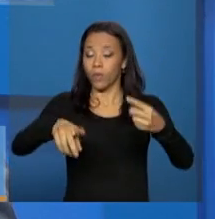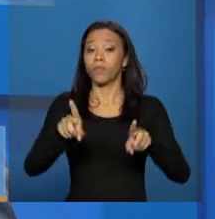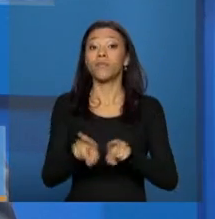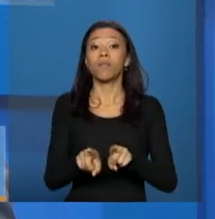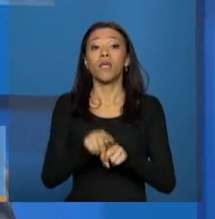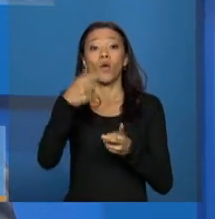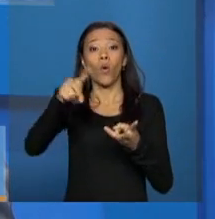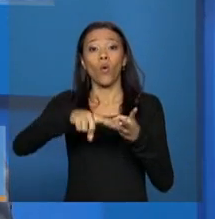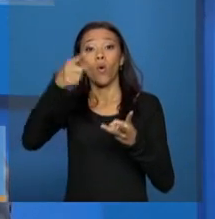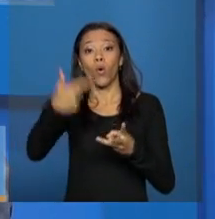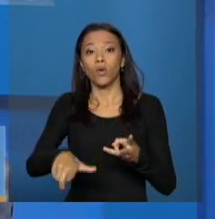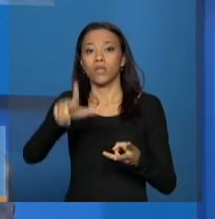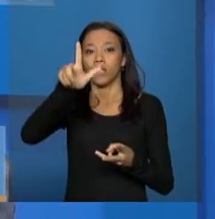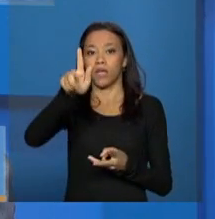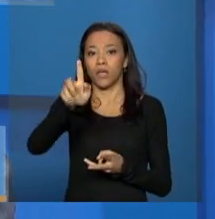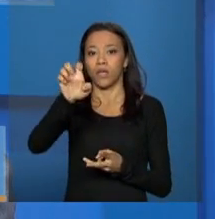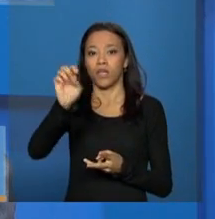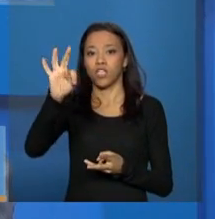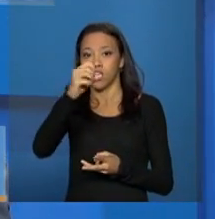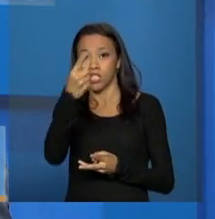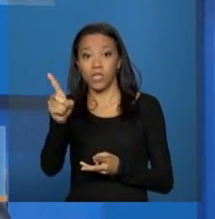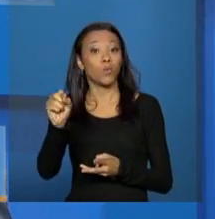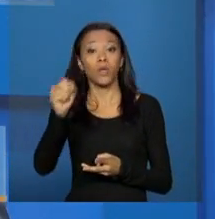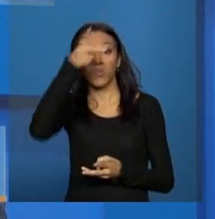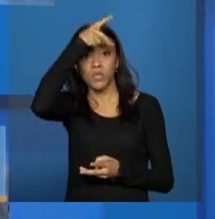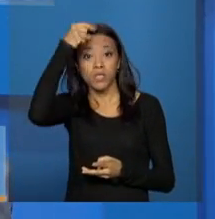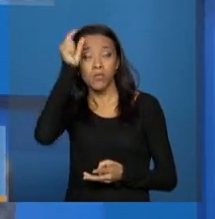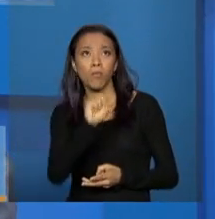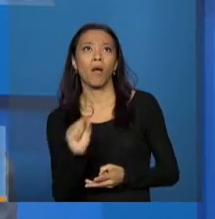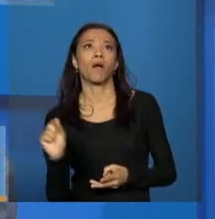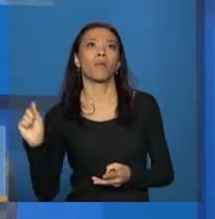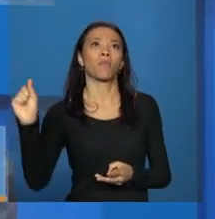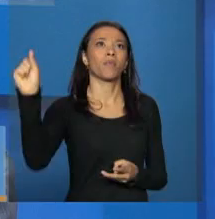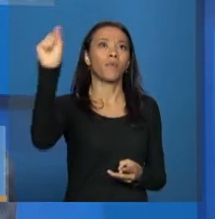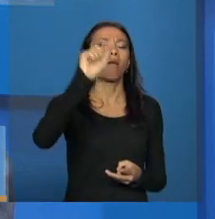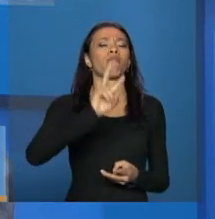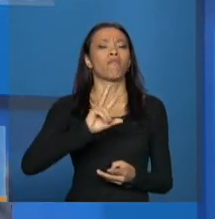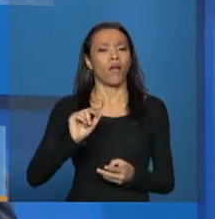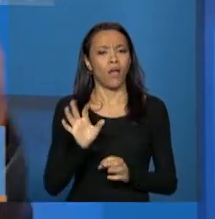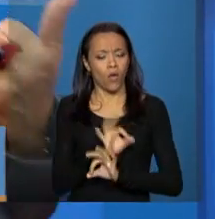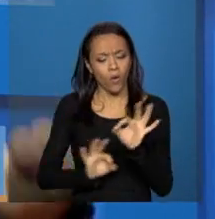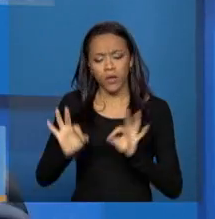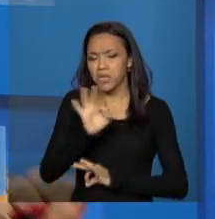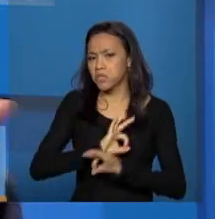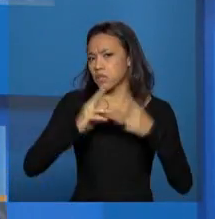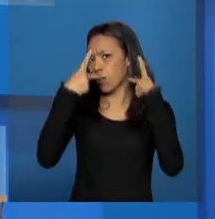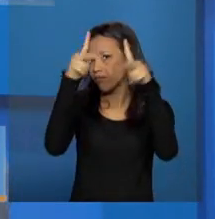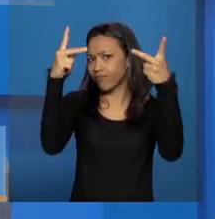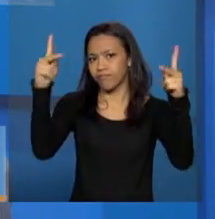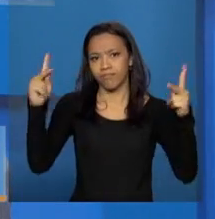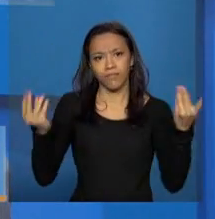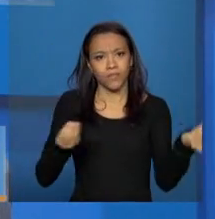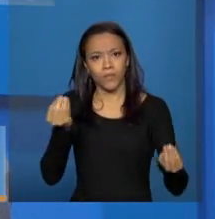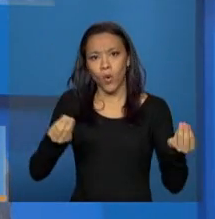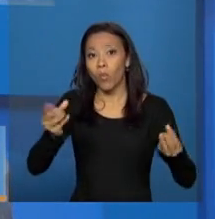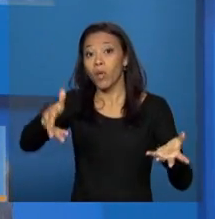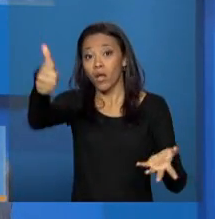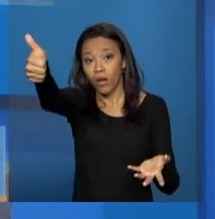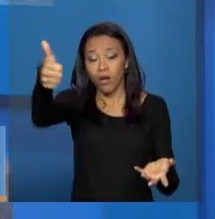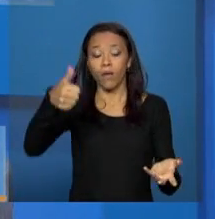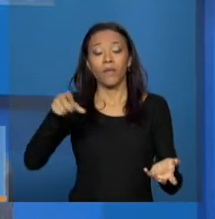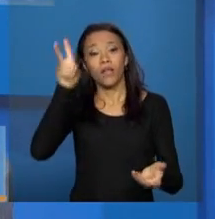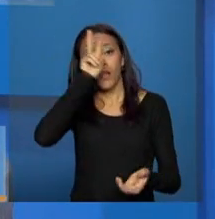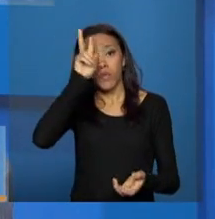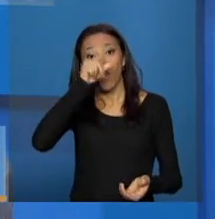no caso de São Paulo, a gestão municipal e aí eles vão organizar da melhor forma possível. gente lembrou aqui que outros